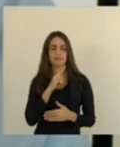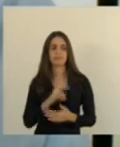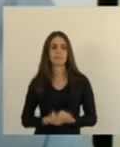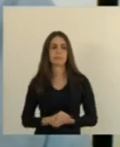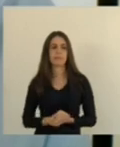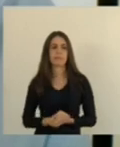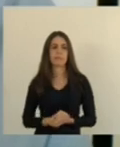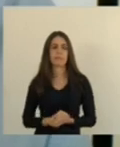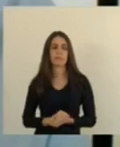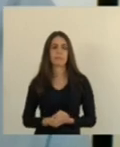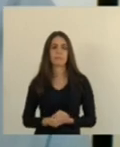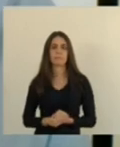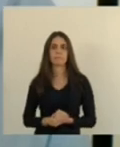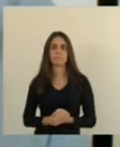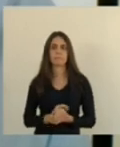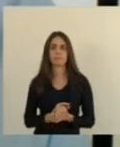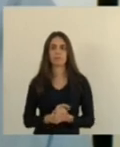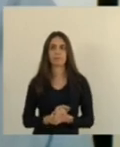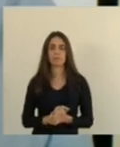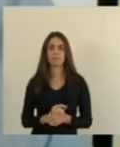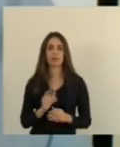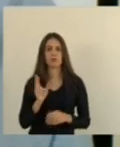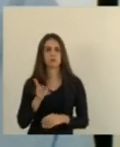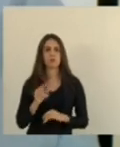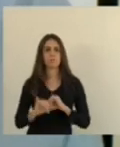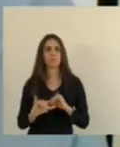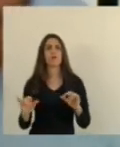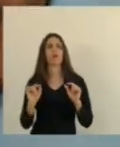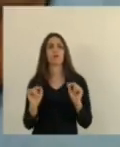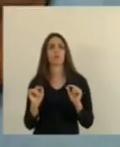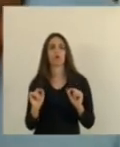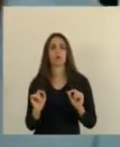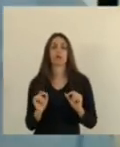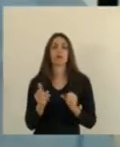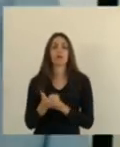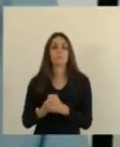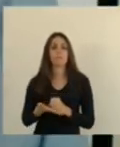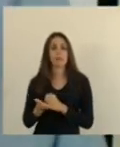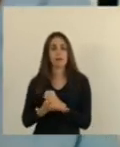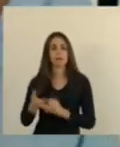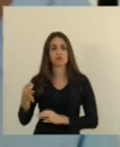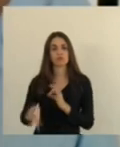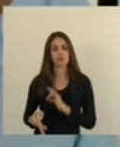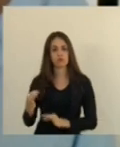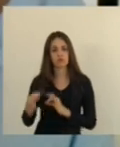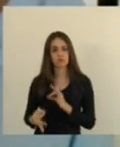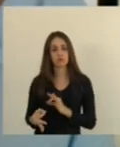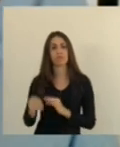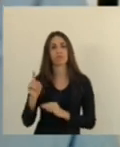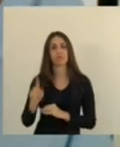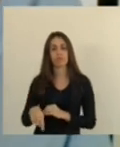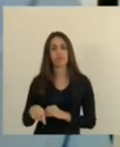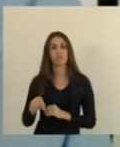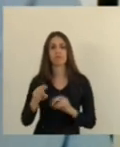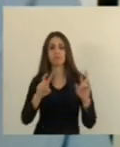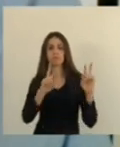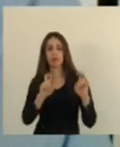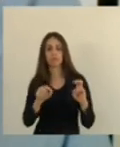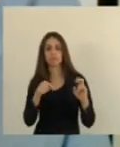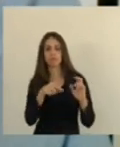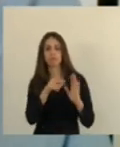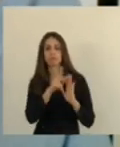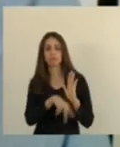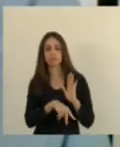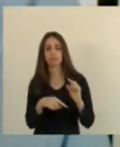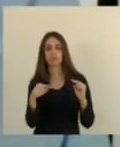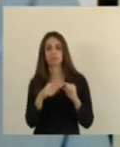desde já eu sempre digo aqui que dentro da fundamentação jurídica essa é uma matéria que segundo o